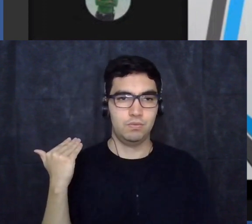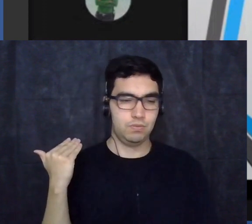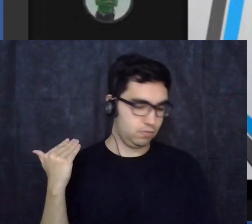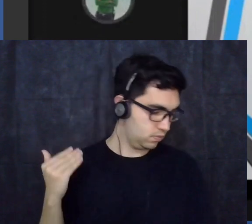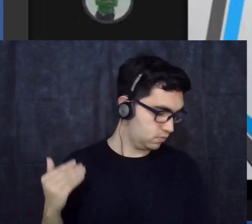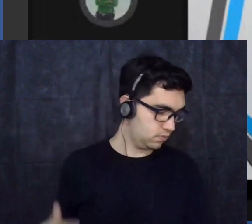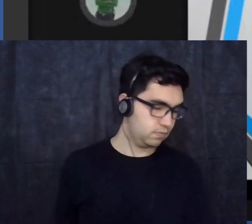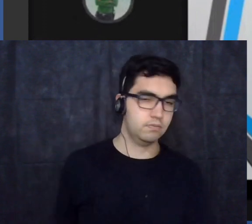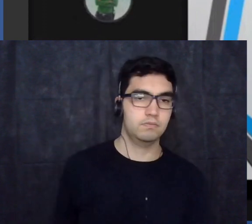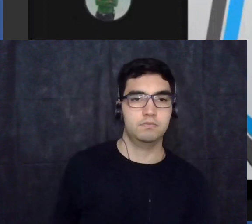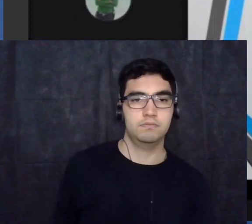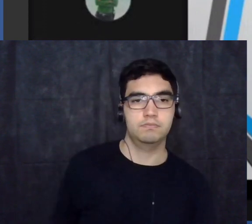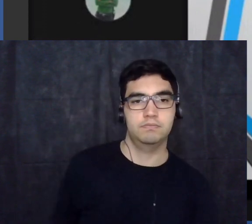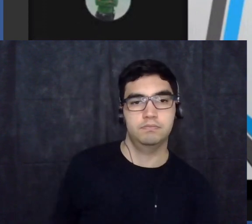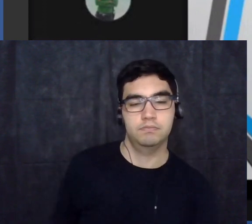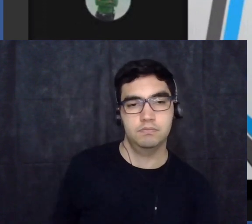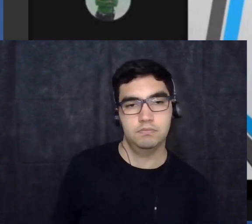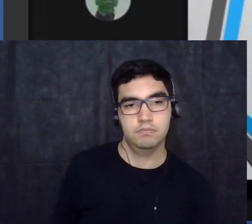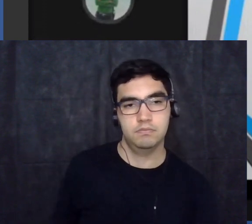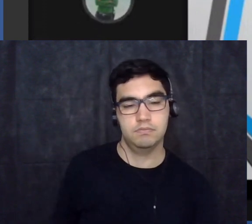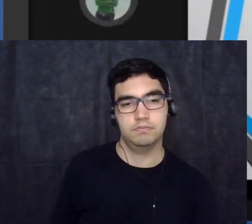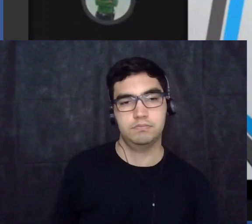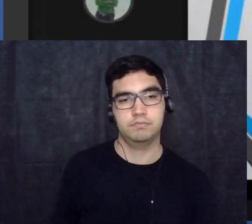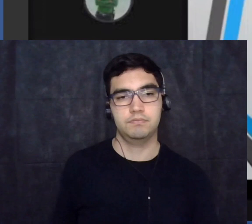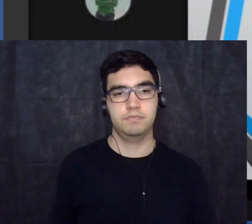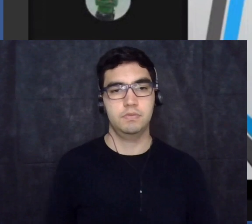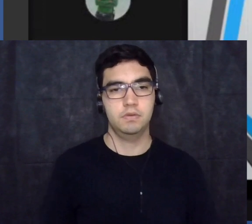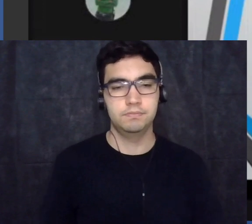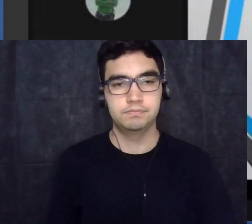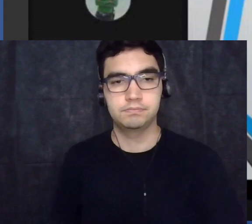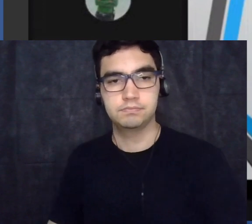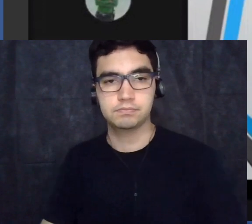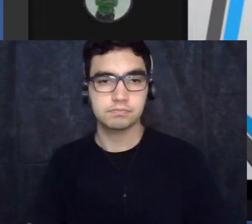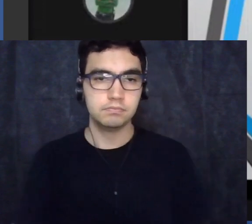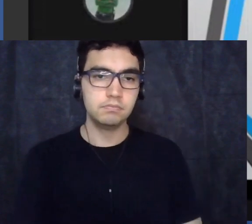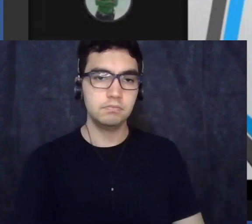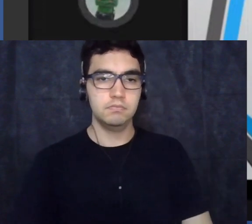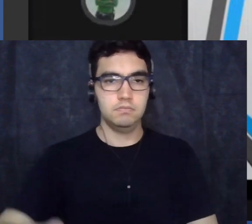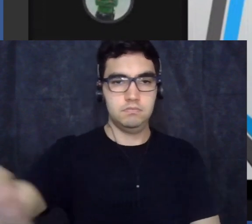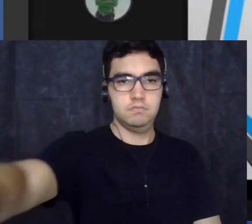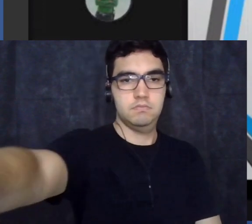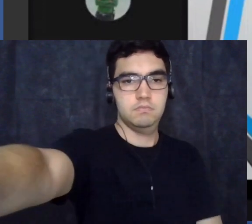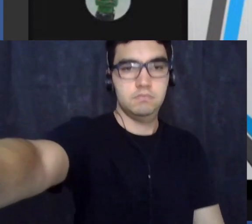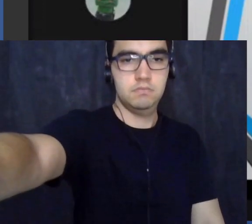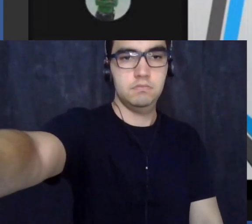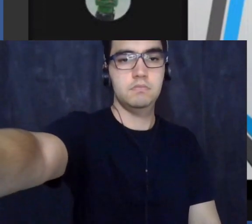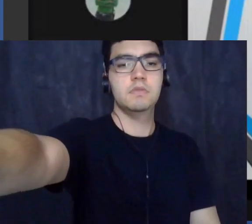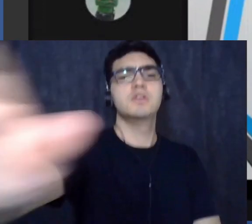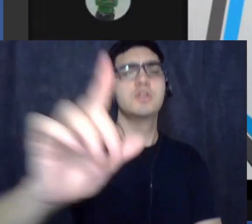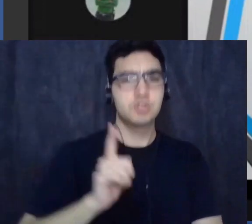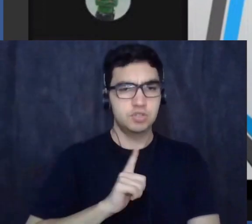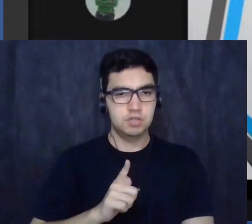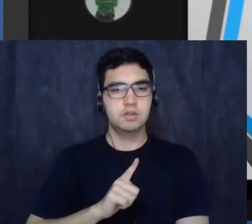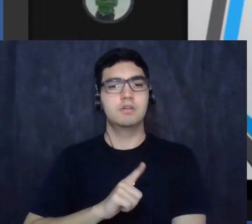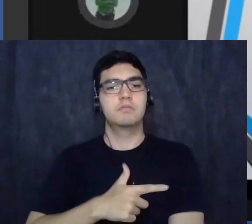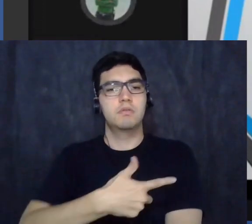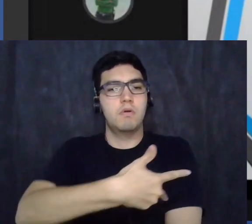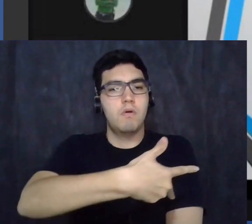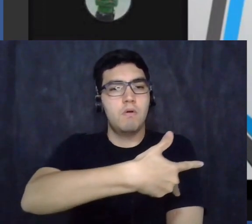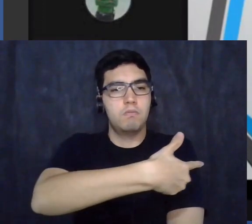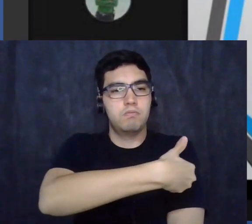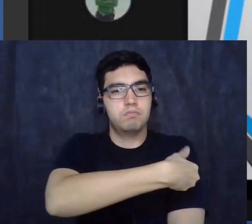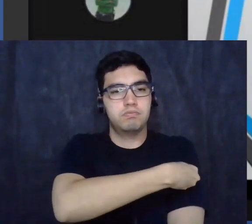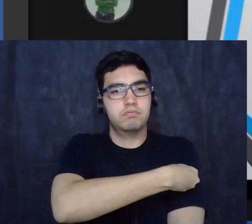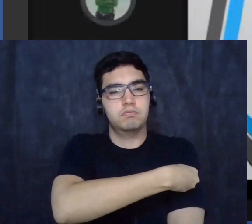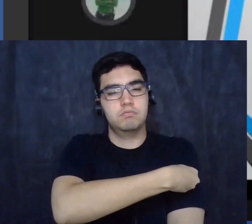algumas delas mediante de injeção letal outras